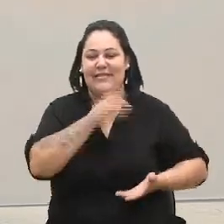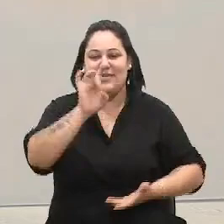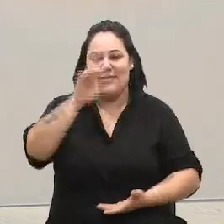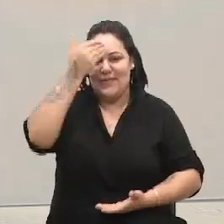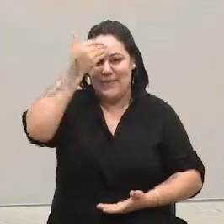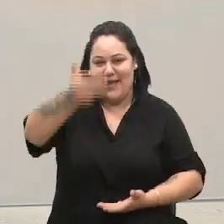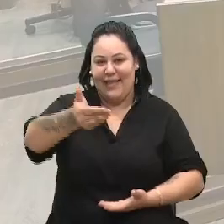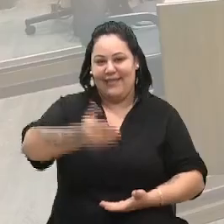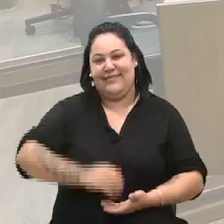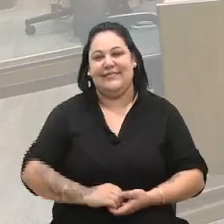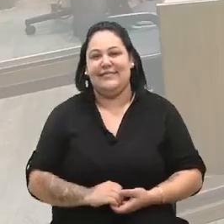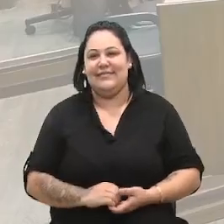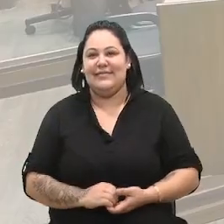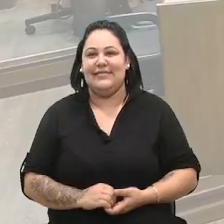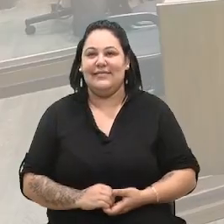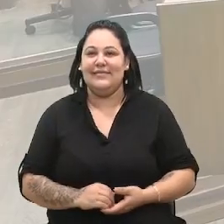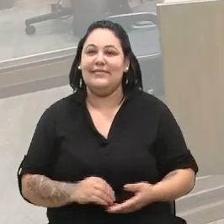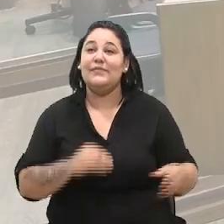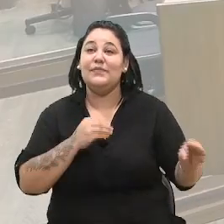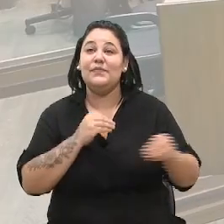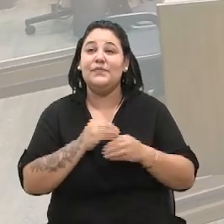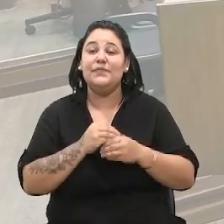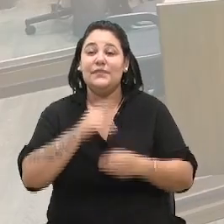obrigado. Obrigada, sua parte, vereador.